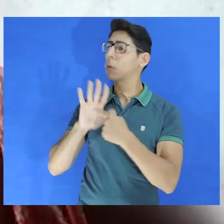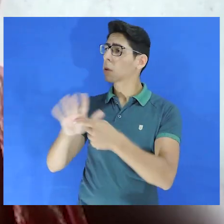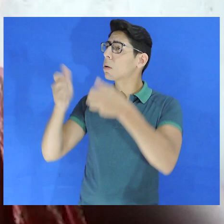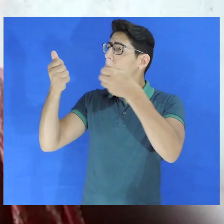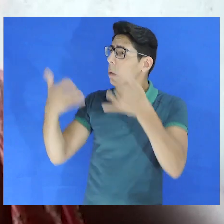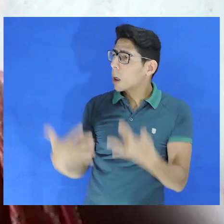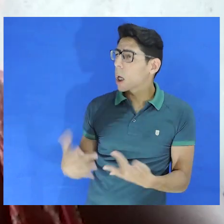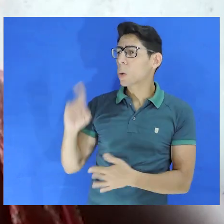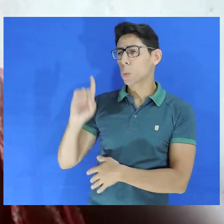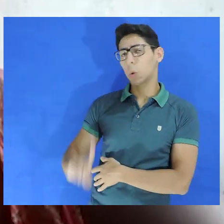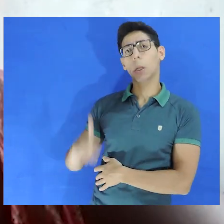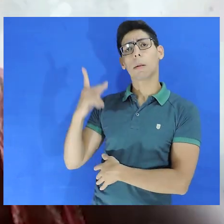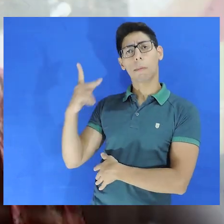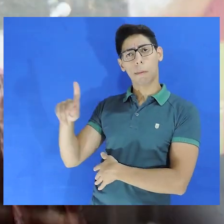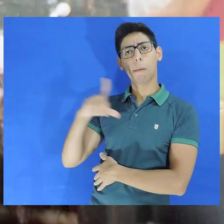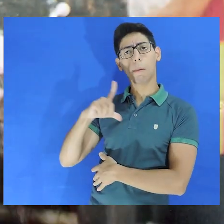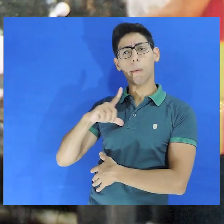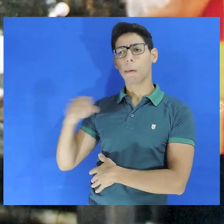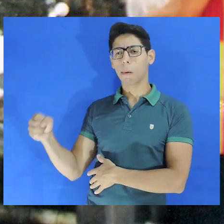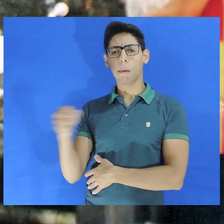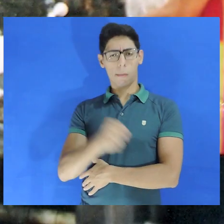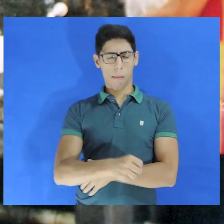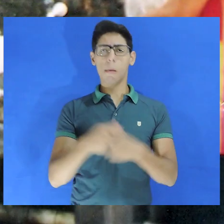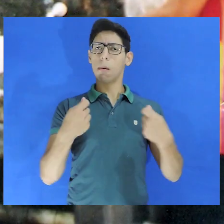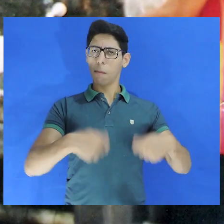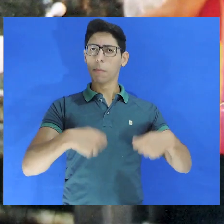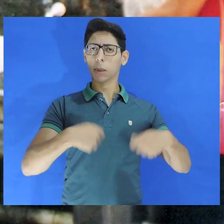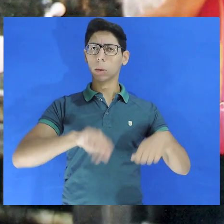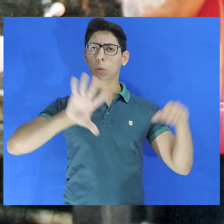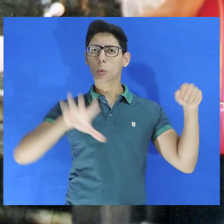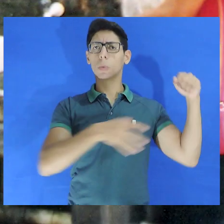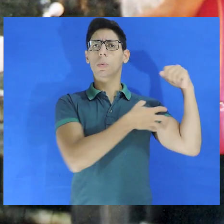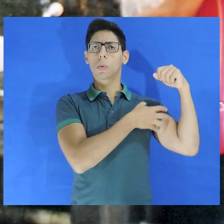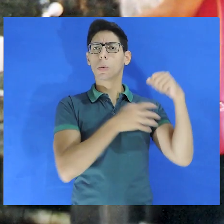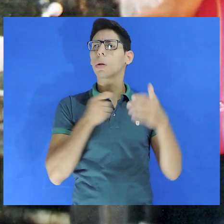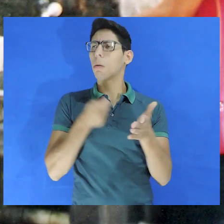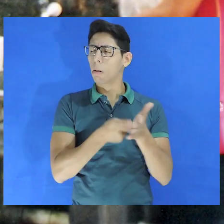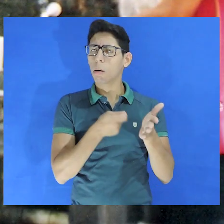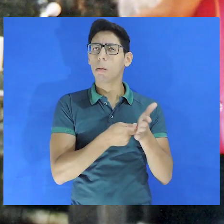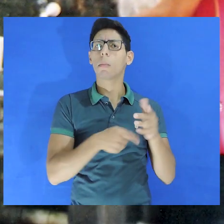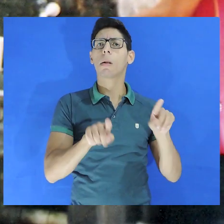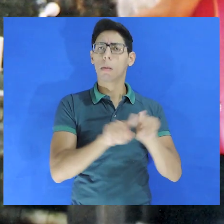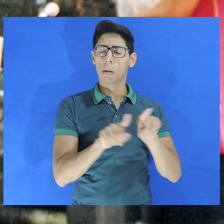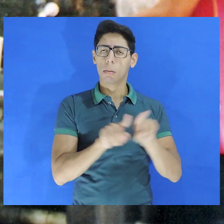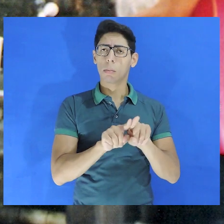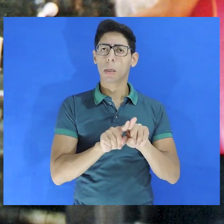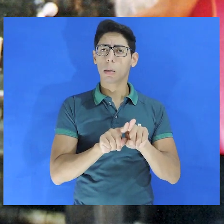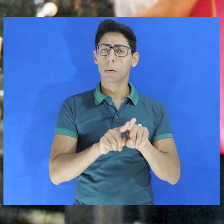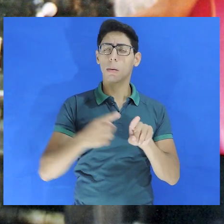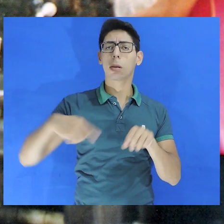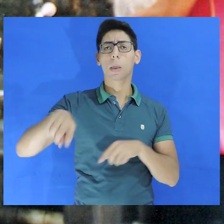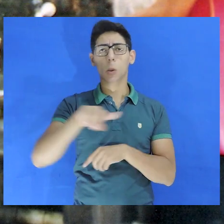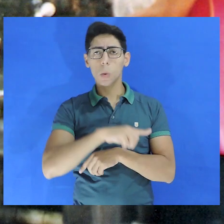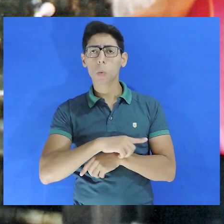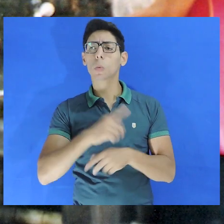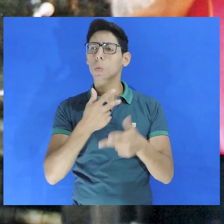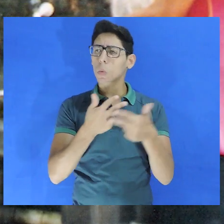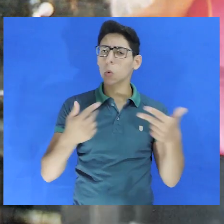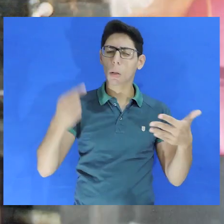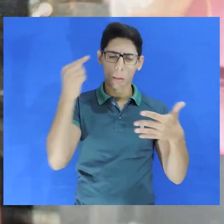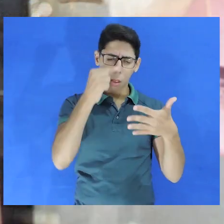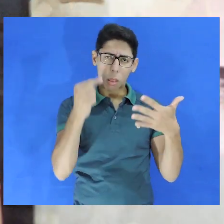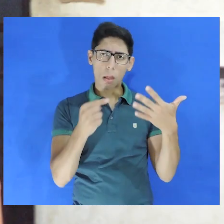familiares, mostrando seus direitos e os lugares que eles devem e podem estar indo cobrar essas